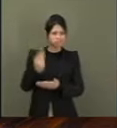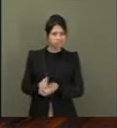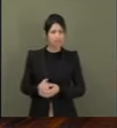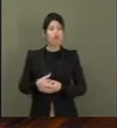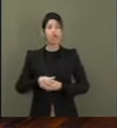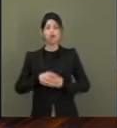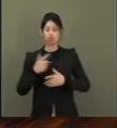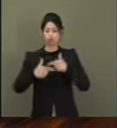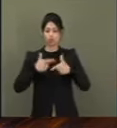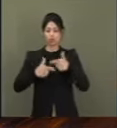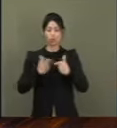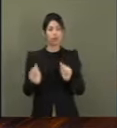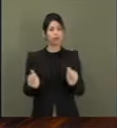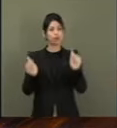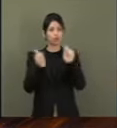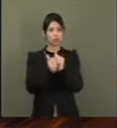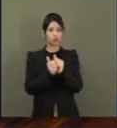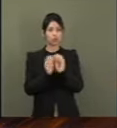coletiva,